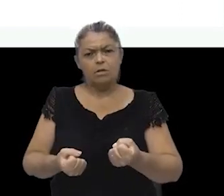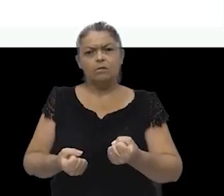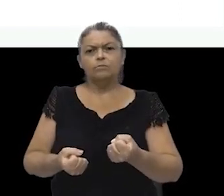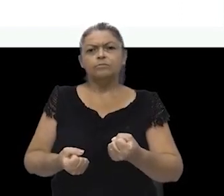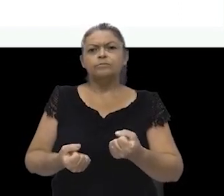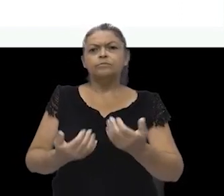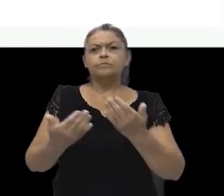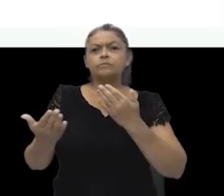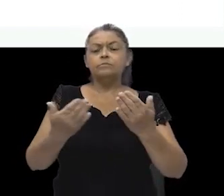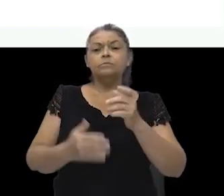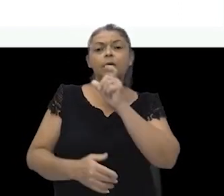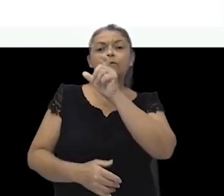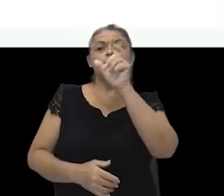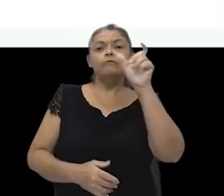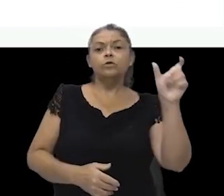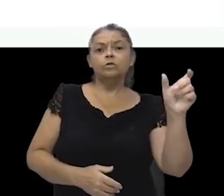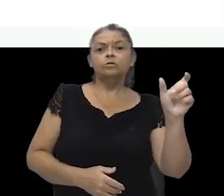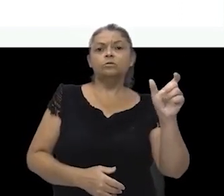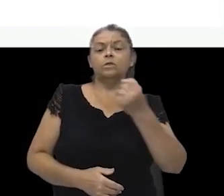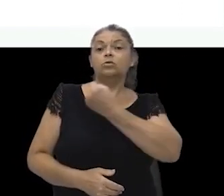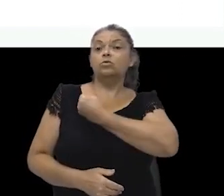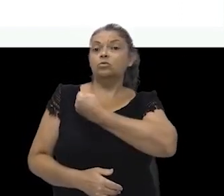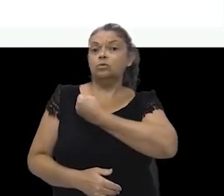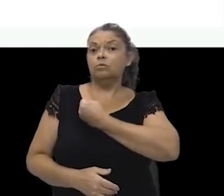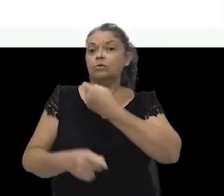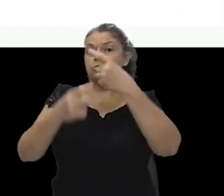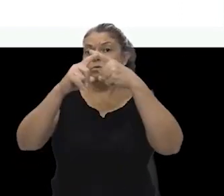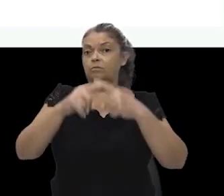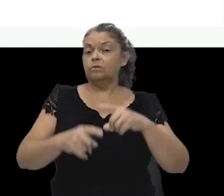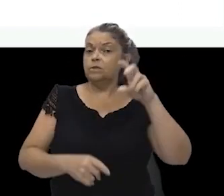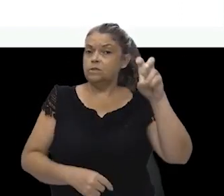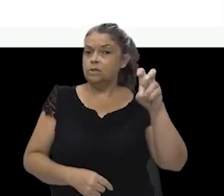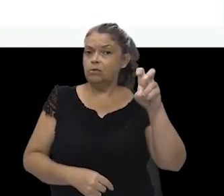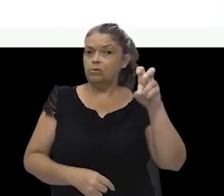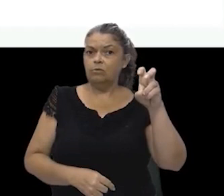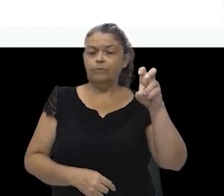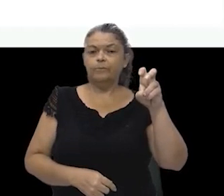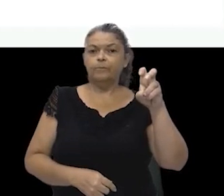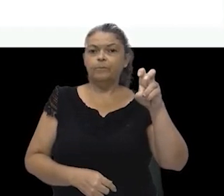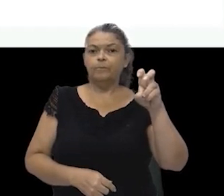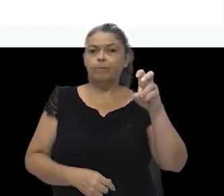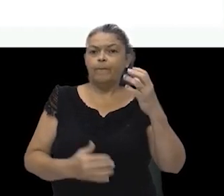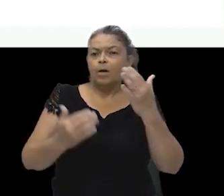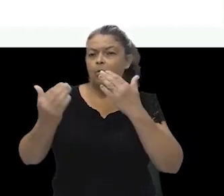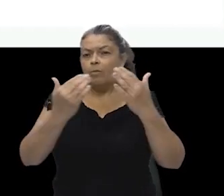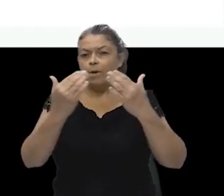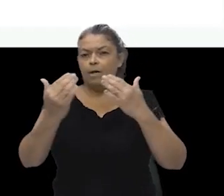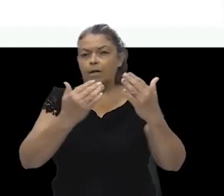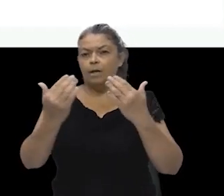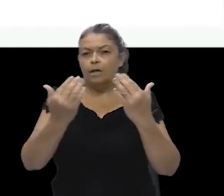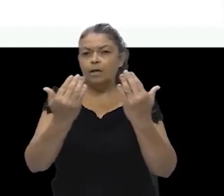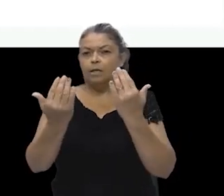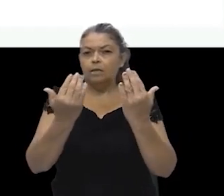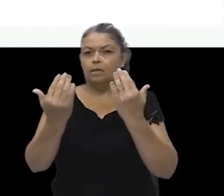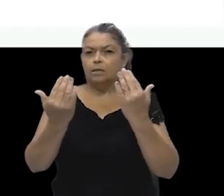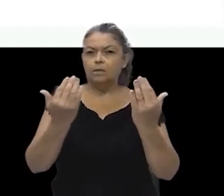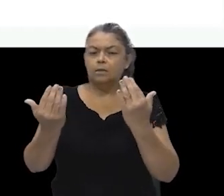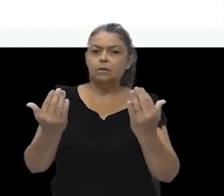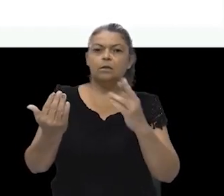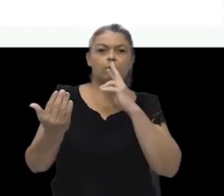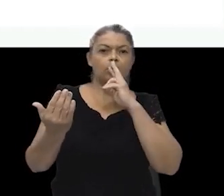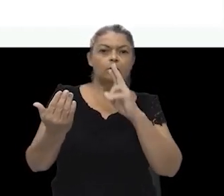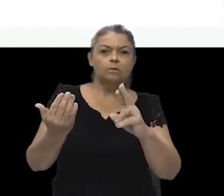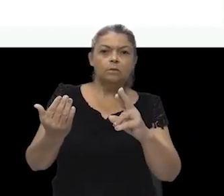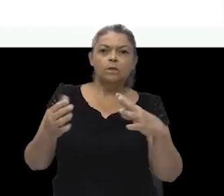as fichas, que tem números múltiplos de 5, comparada através de uma razão com o